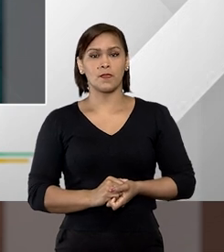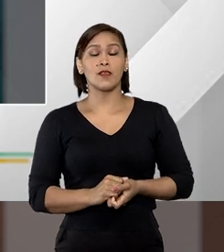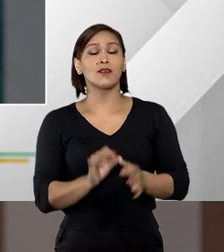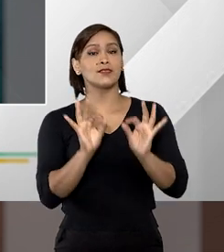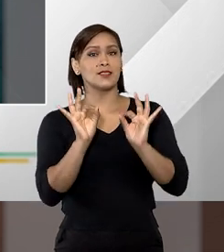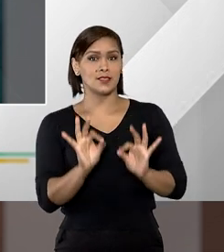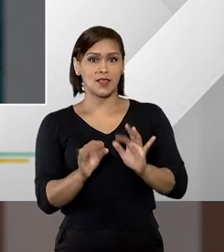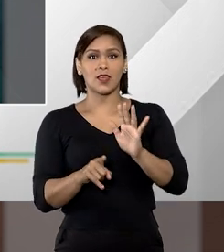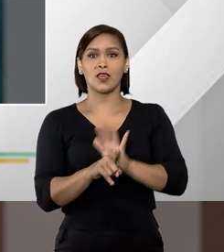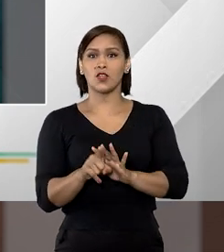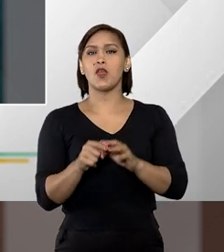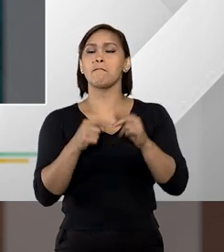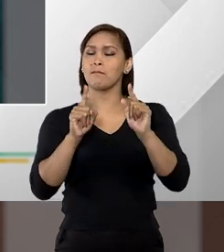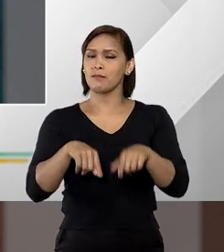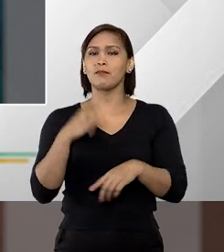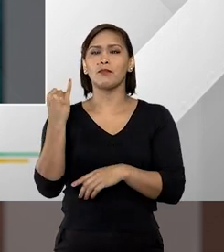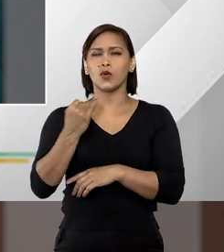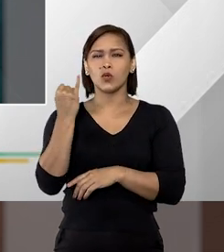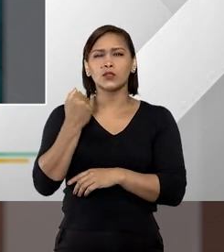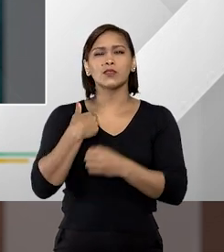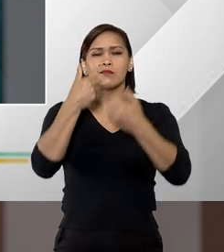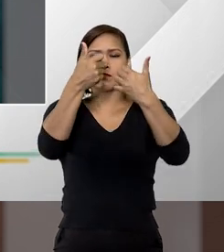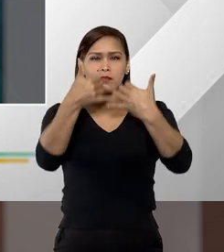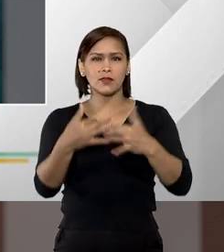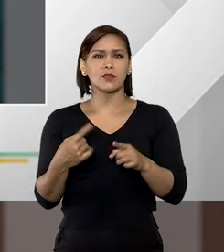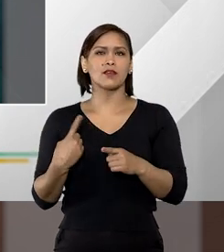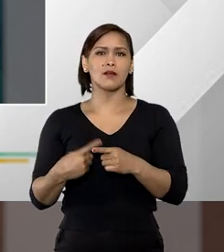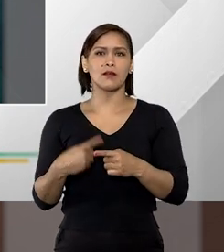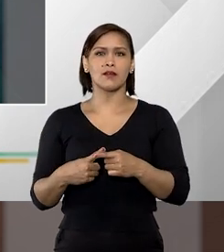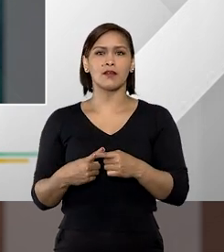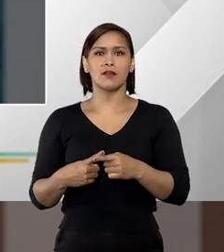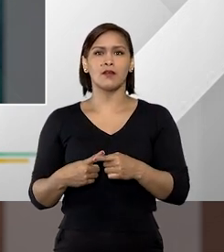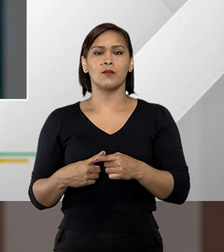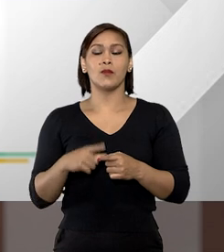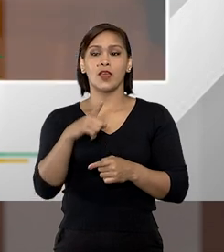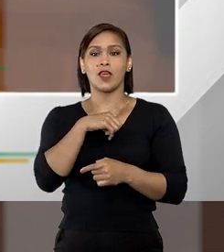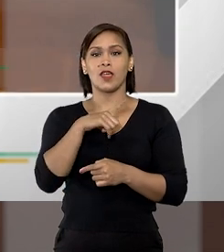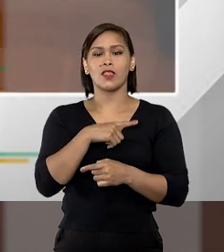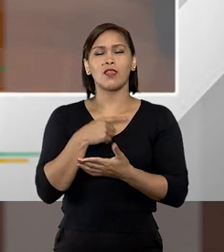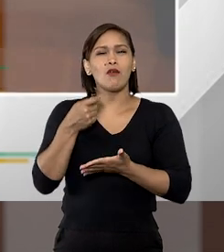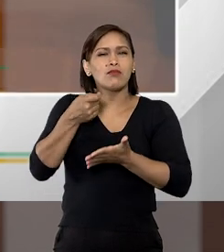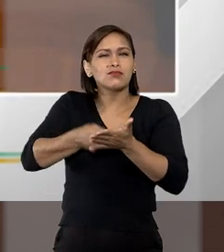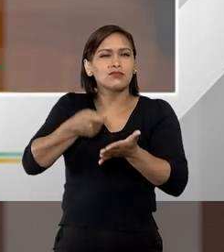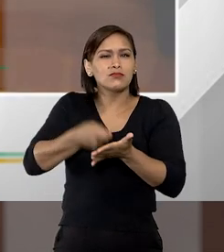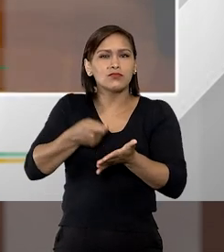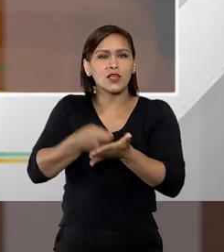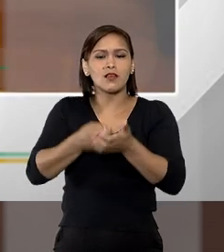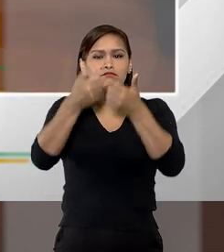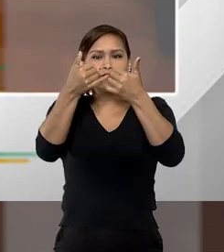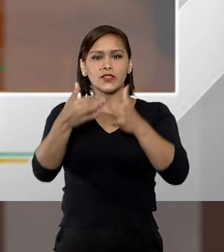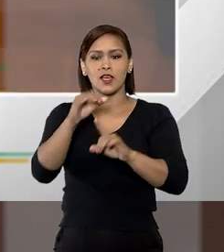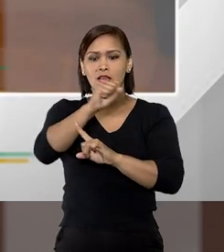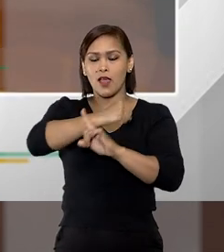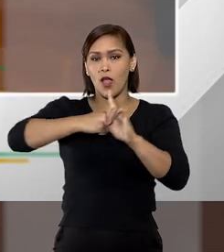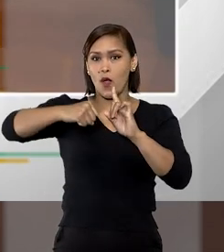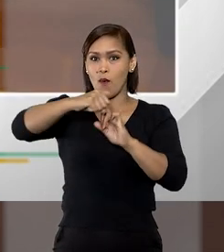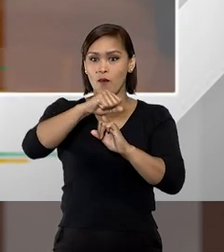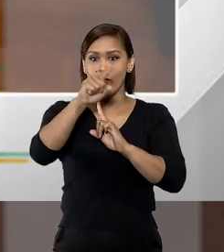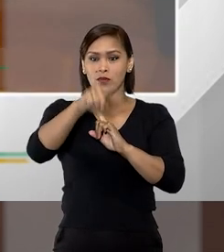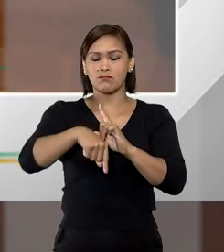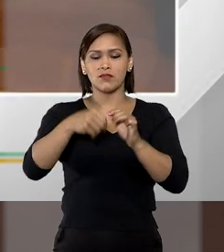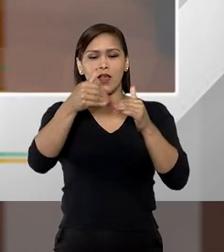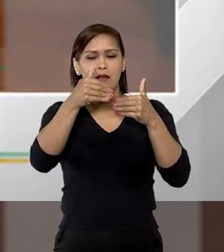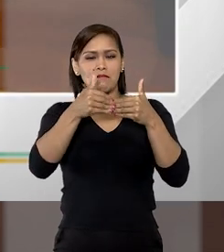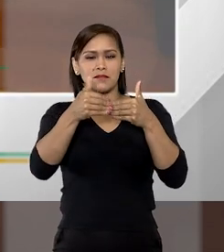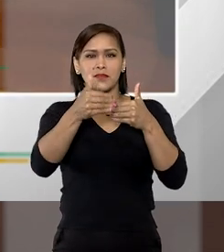Certo, Samanta. Eu acho que é muito importante a gente colocar isso, porque há uma certa resistência muito grande dentro da sociedade na